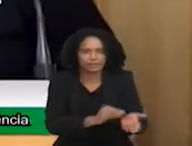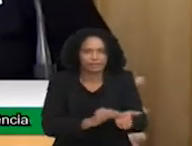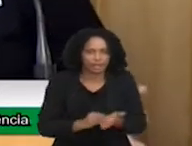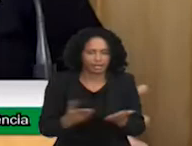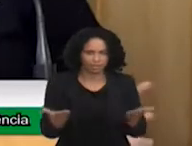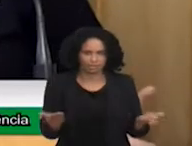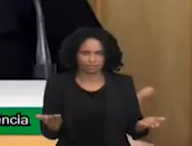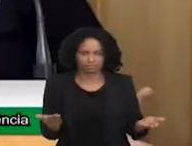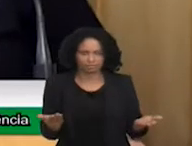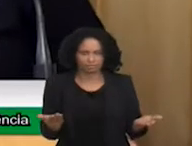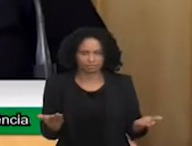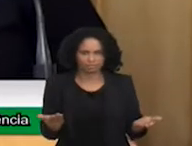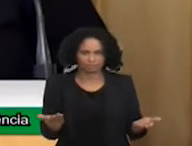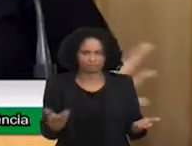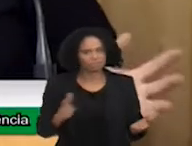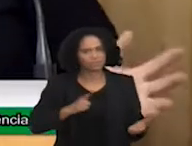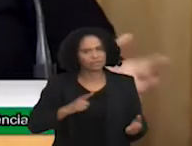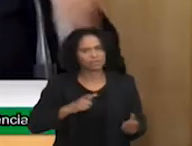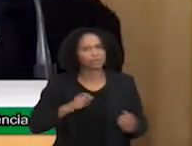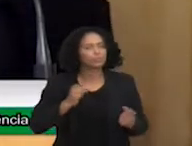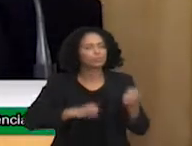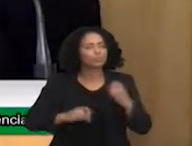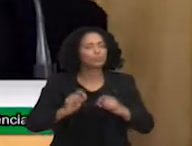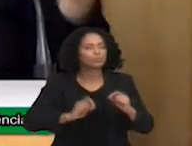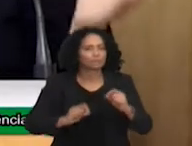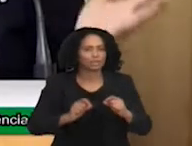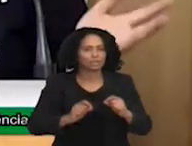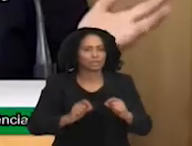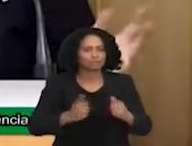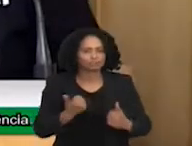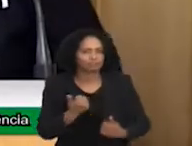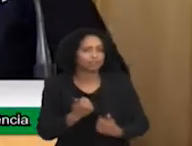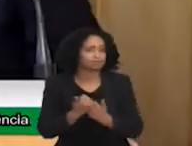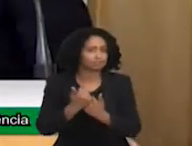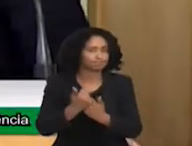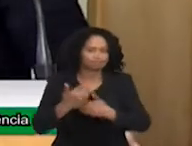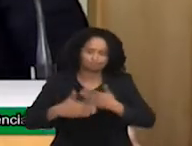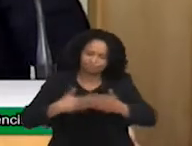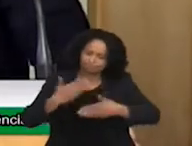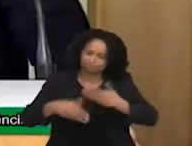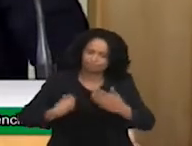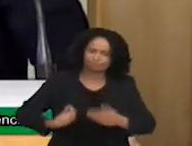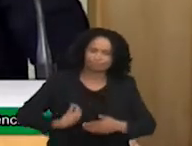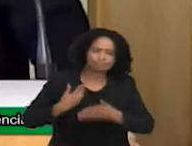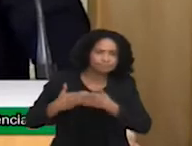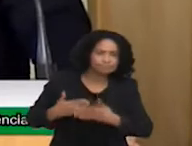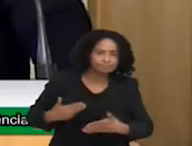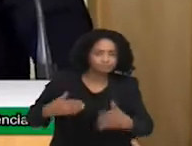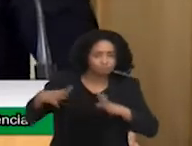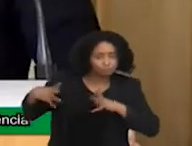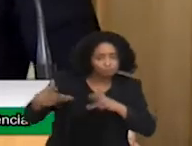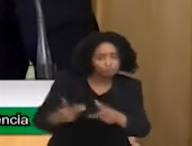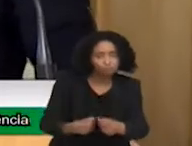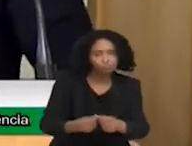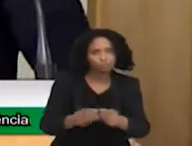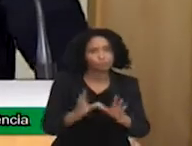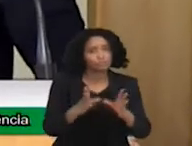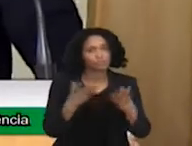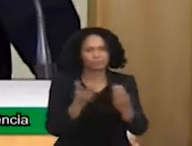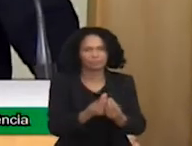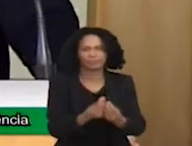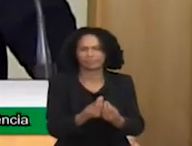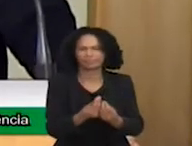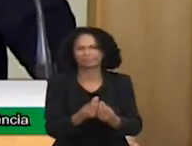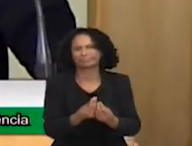prega o assistencialismo para a vida inteira, para essas famílias. Certo? E qual é o problema